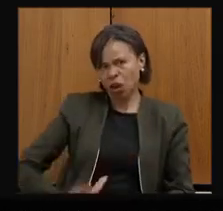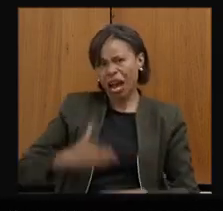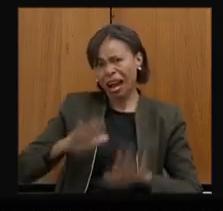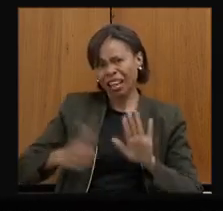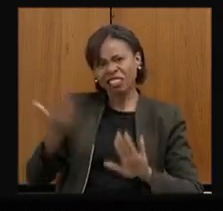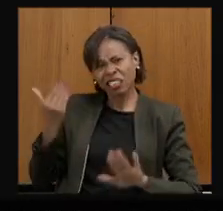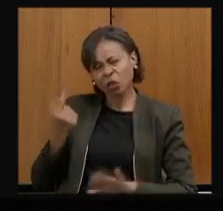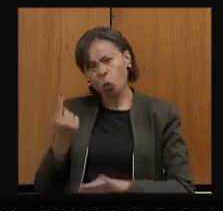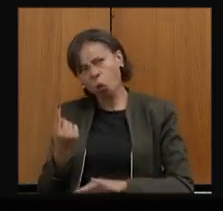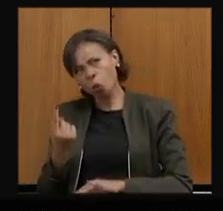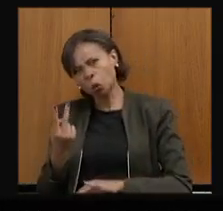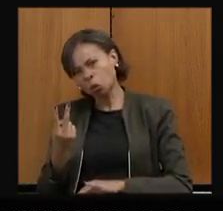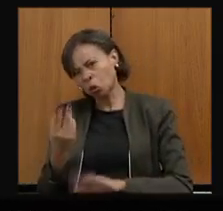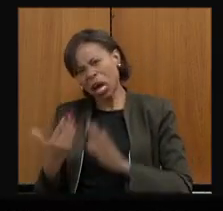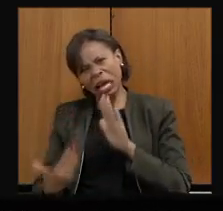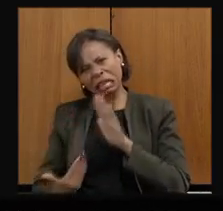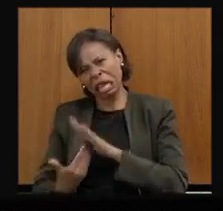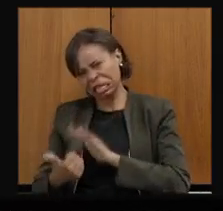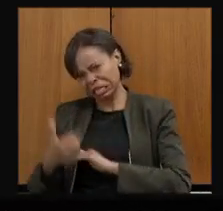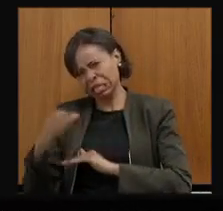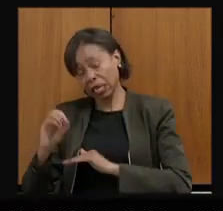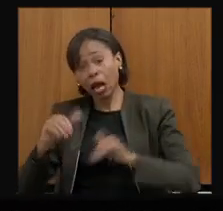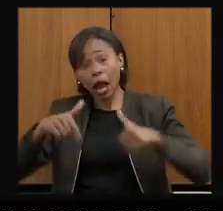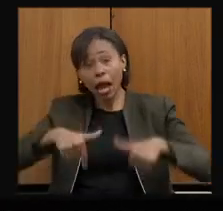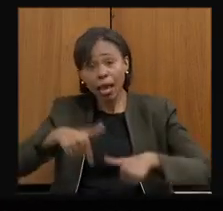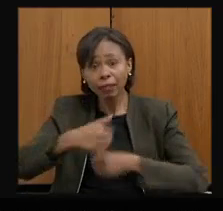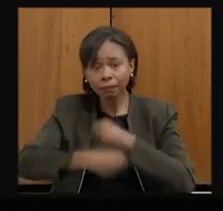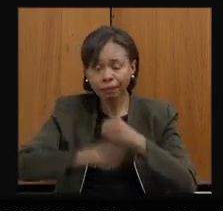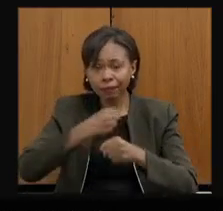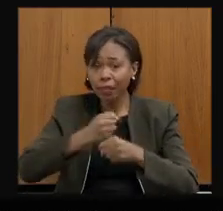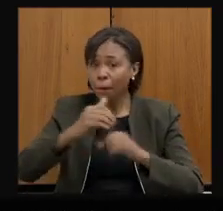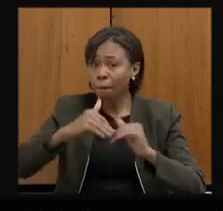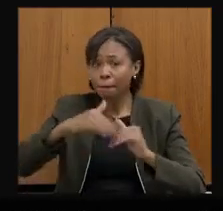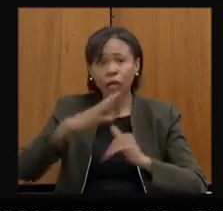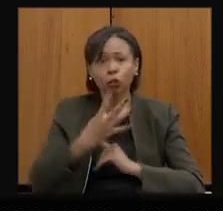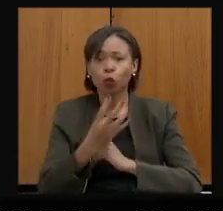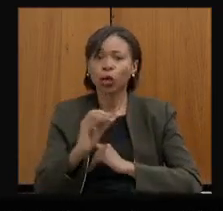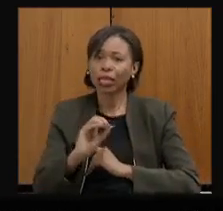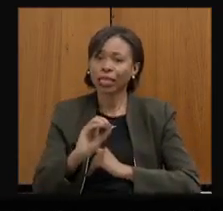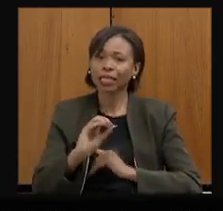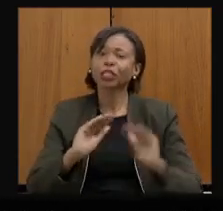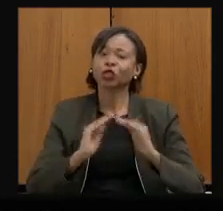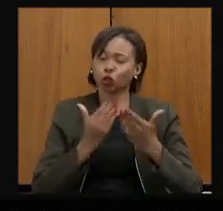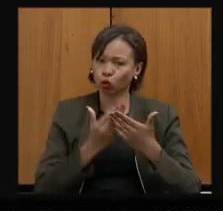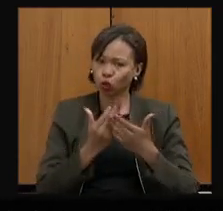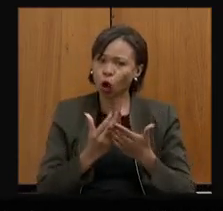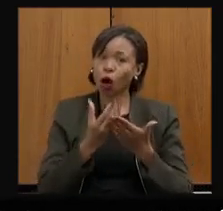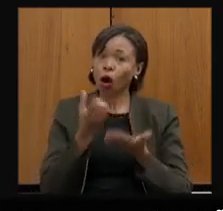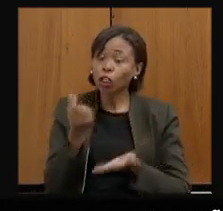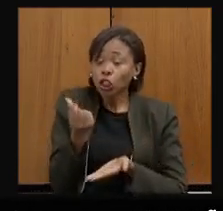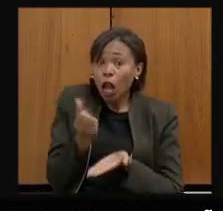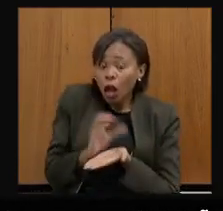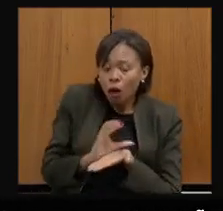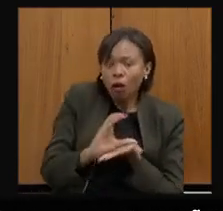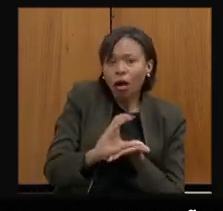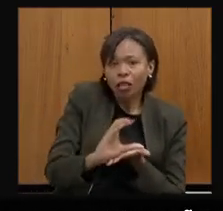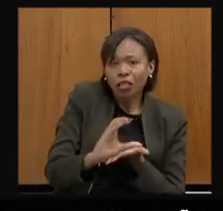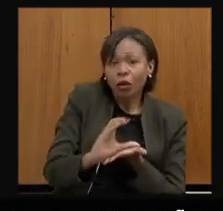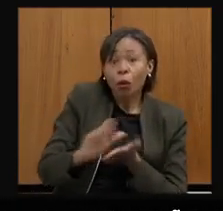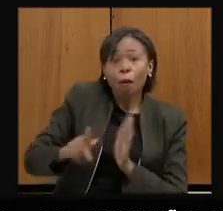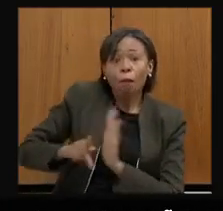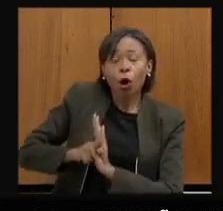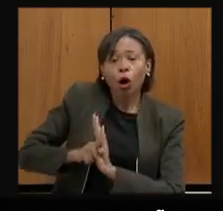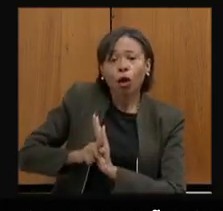três, no máximo dez. Esse ano foram mais de 40 escolas que receberam emendas diretamente no caixa escolar para que as